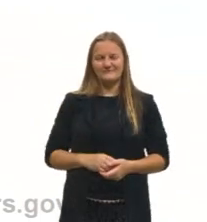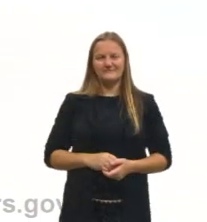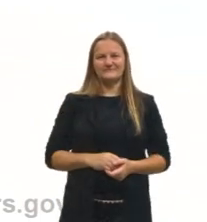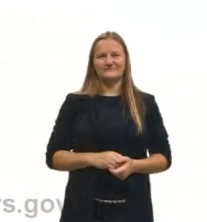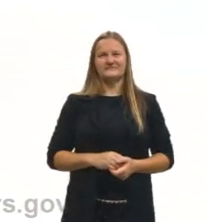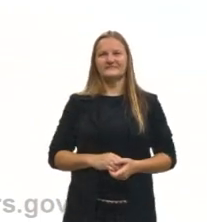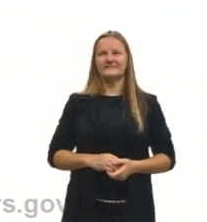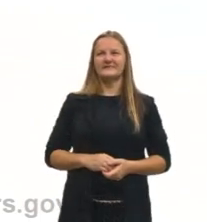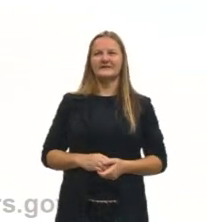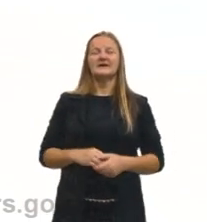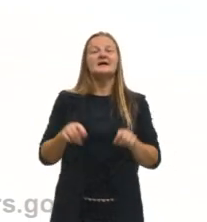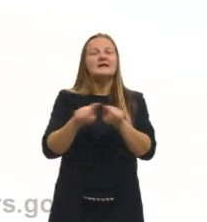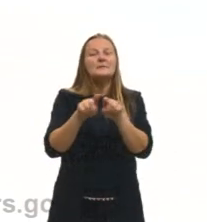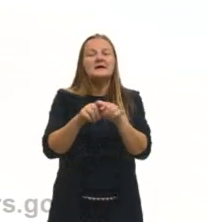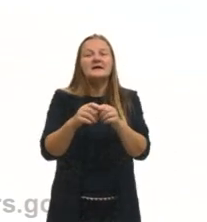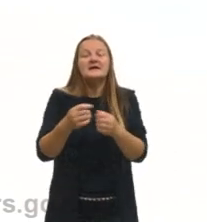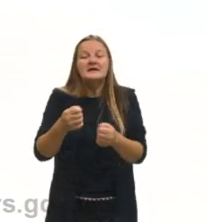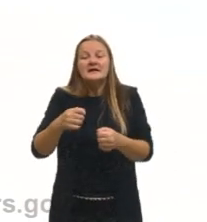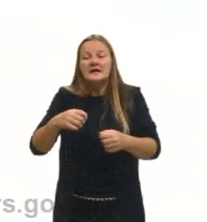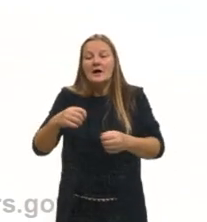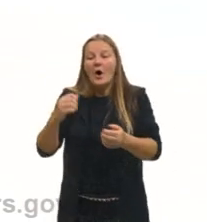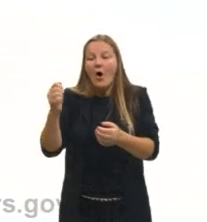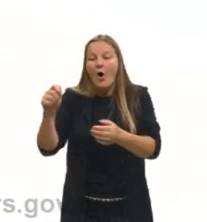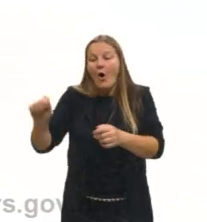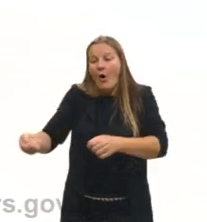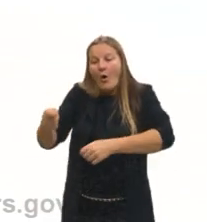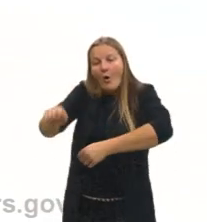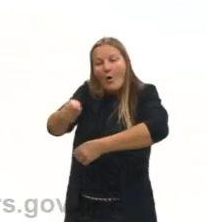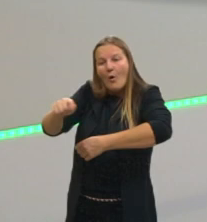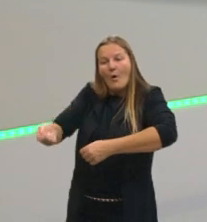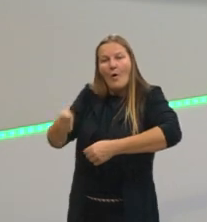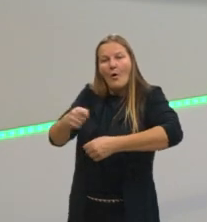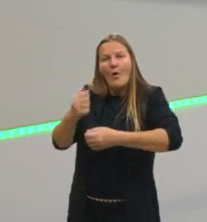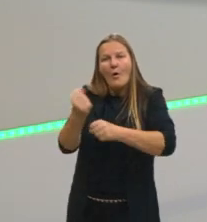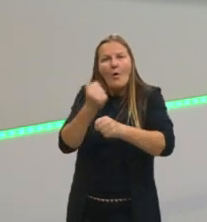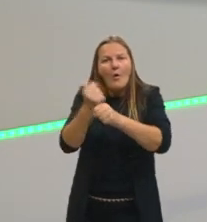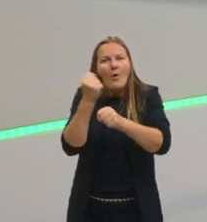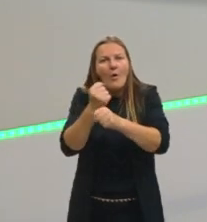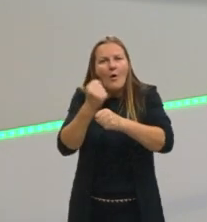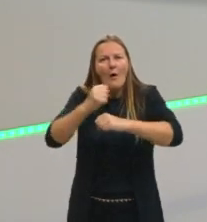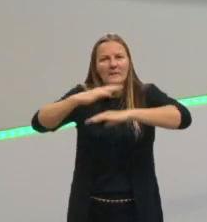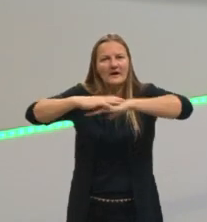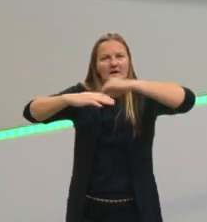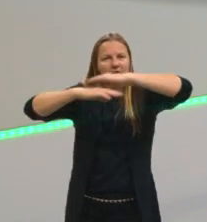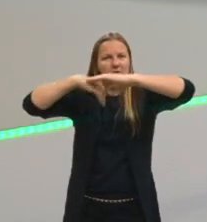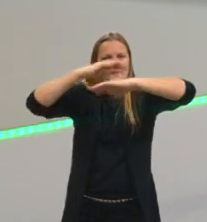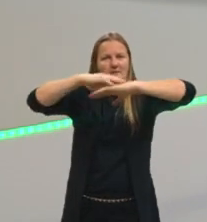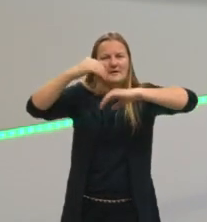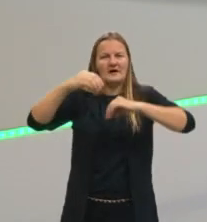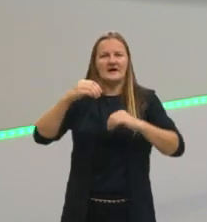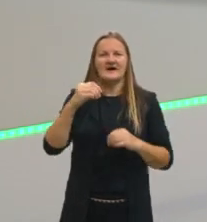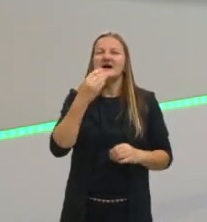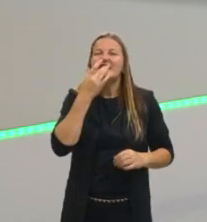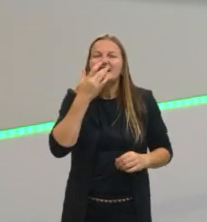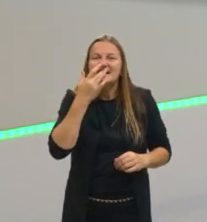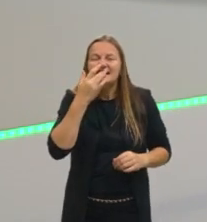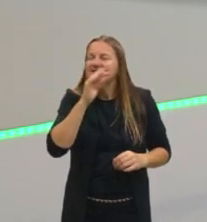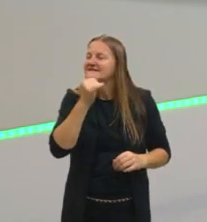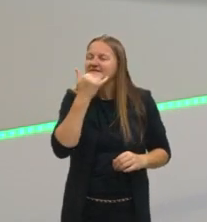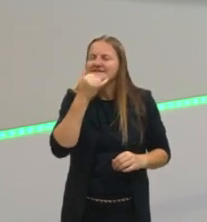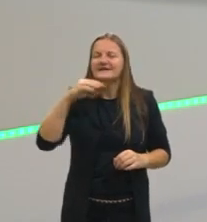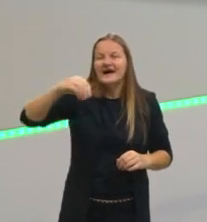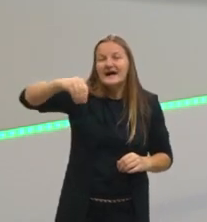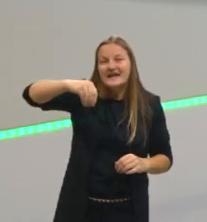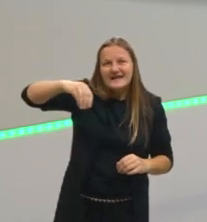separar a areia da brita, porque na natureza, gente, se nós pensarmos no nosso dia a dia, na natureza, nada é encontrado de